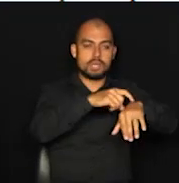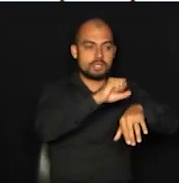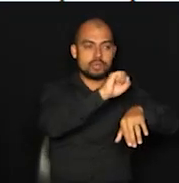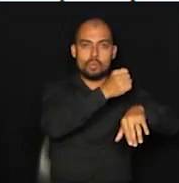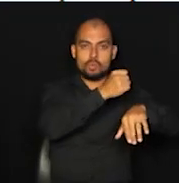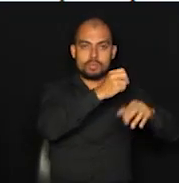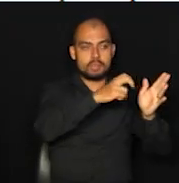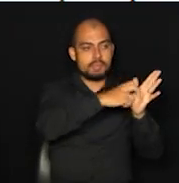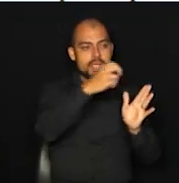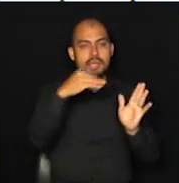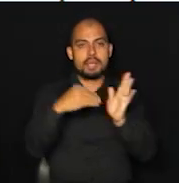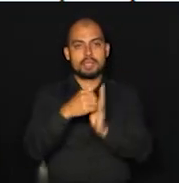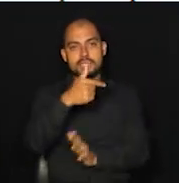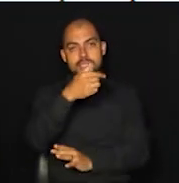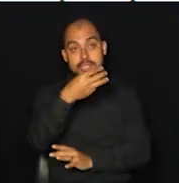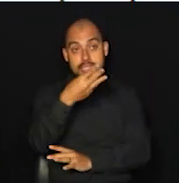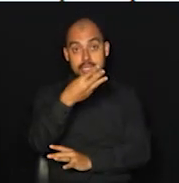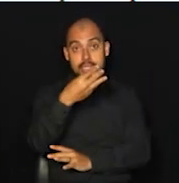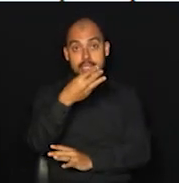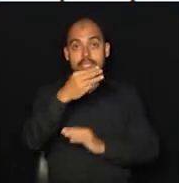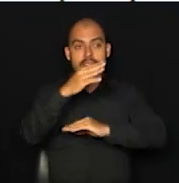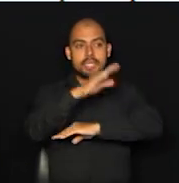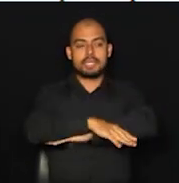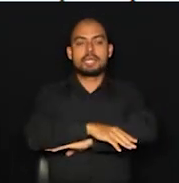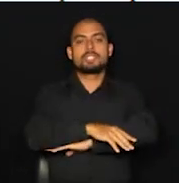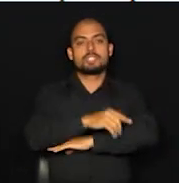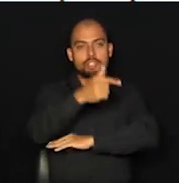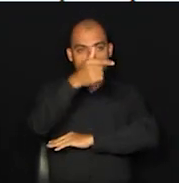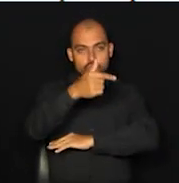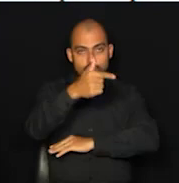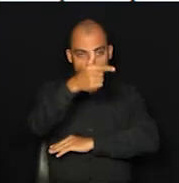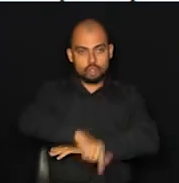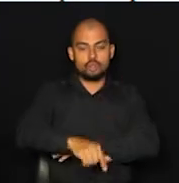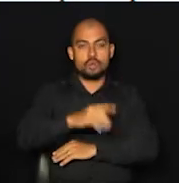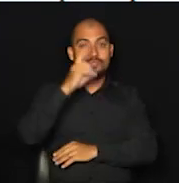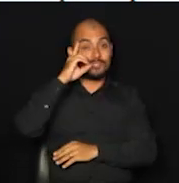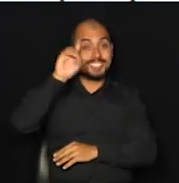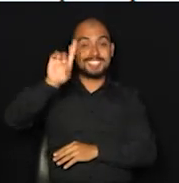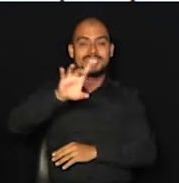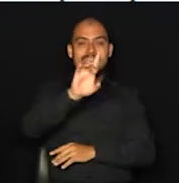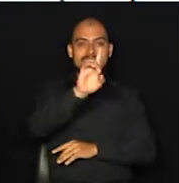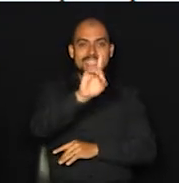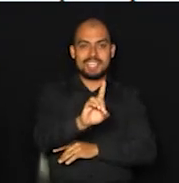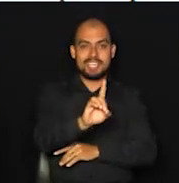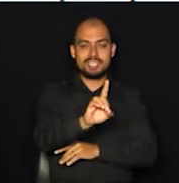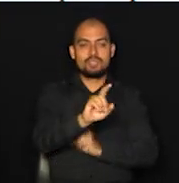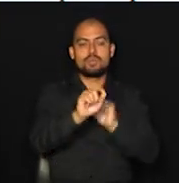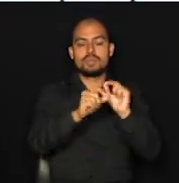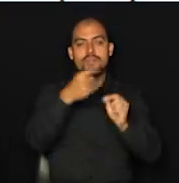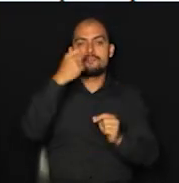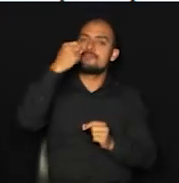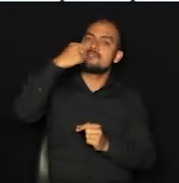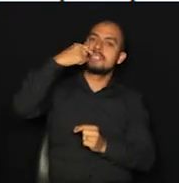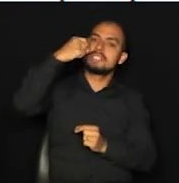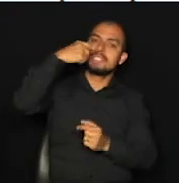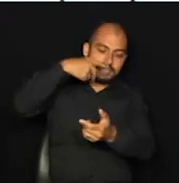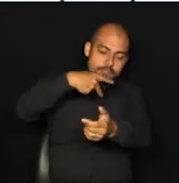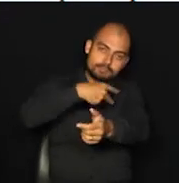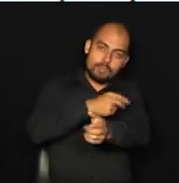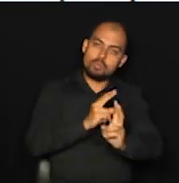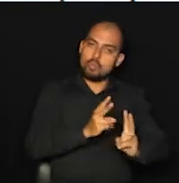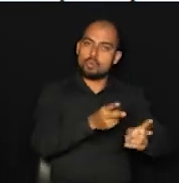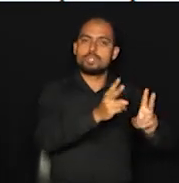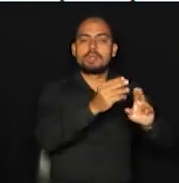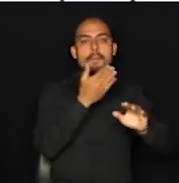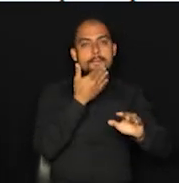às 3 da tarde, mais um dia D ali na cidade para tentar justamente cobrir essa taxa, melhorar